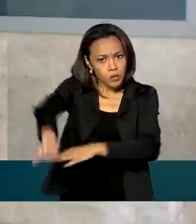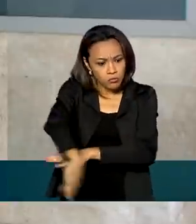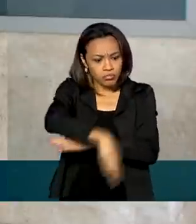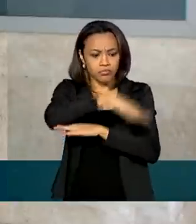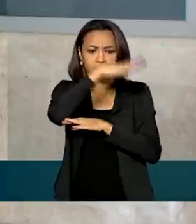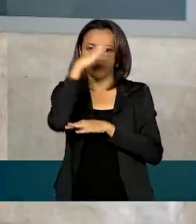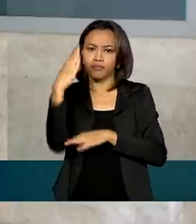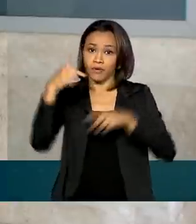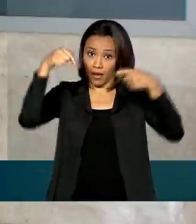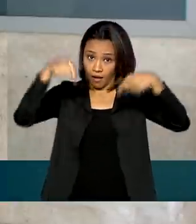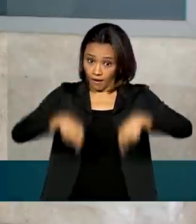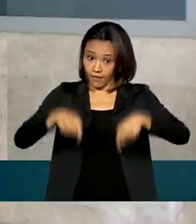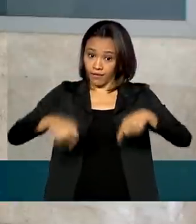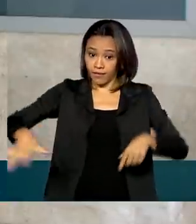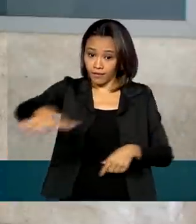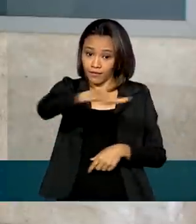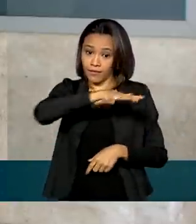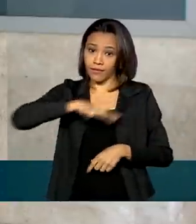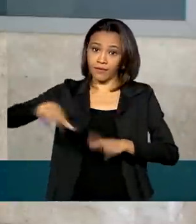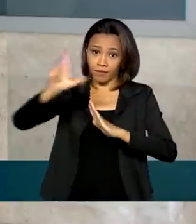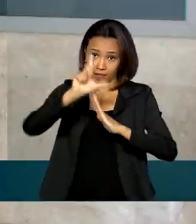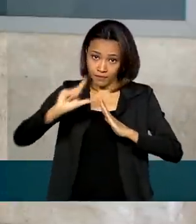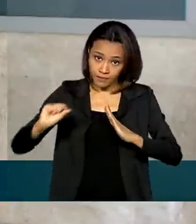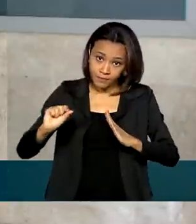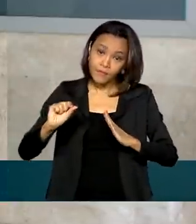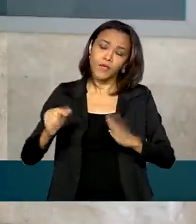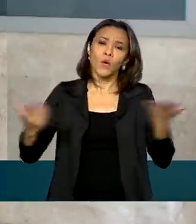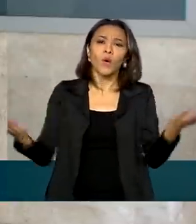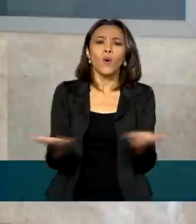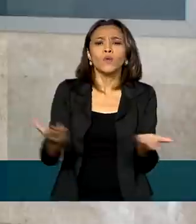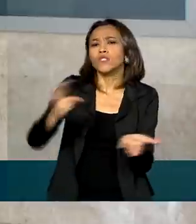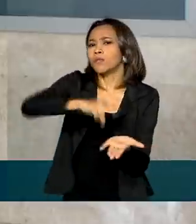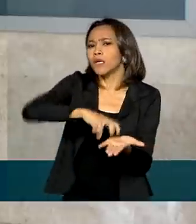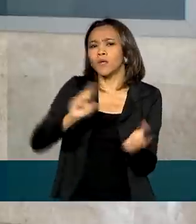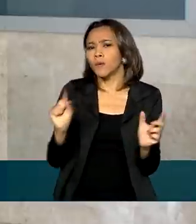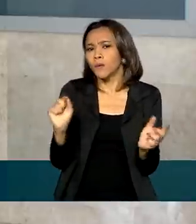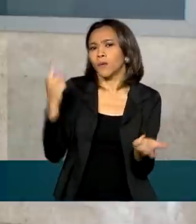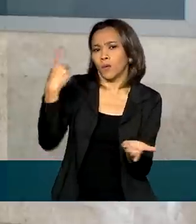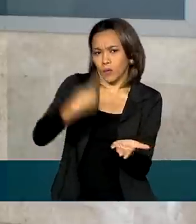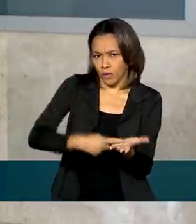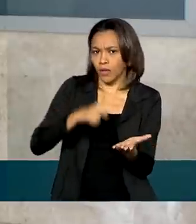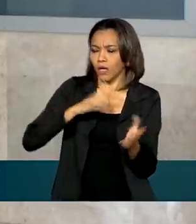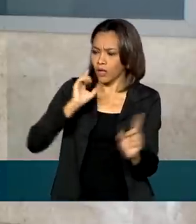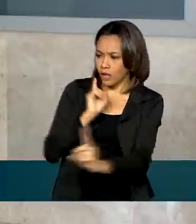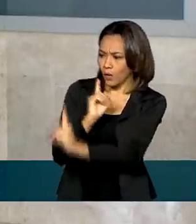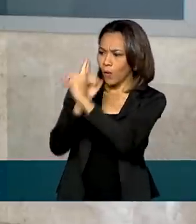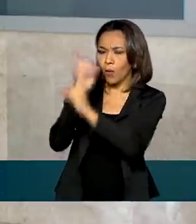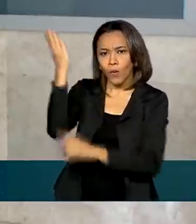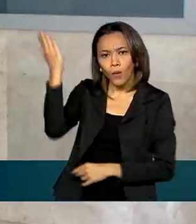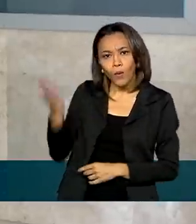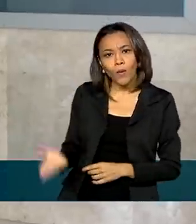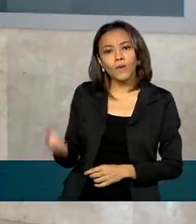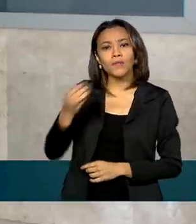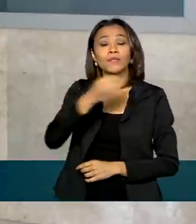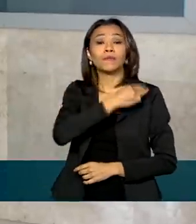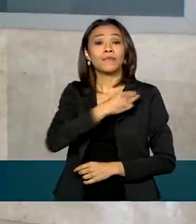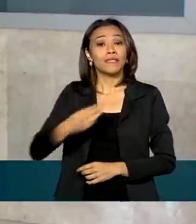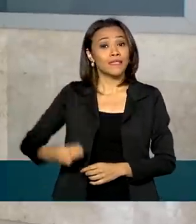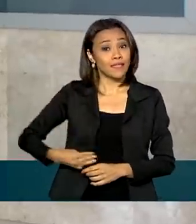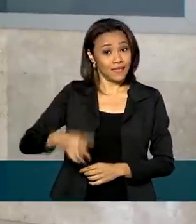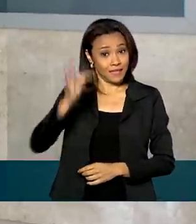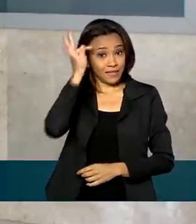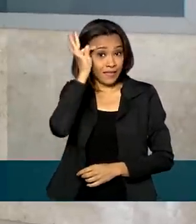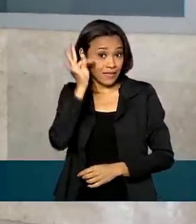aqui no Palácio do Planalto. Agora, pela manhã, ele tem encontros com a ministra da Agricultura,